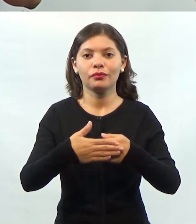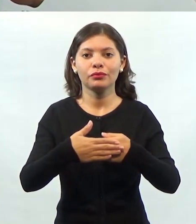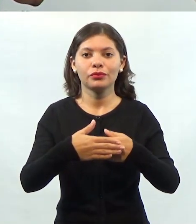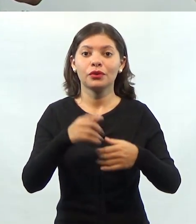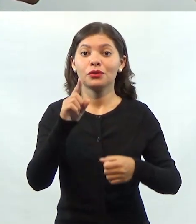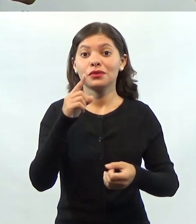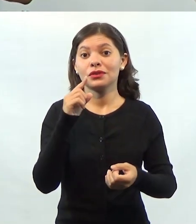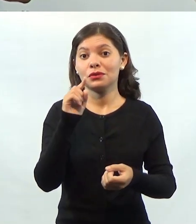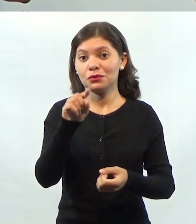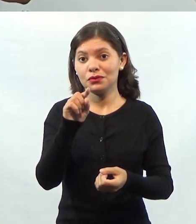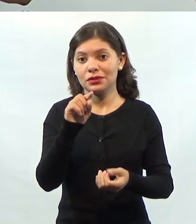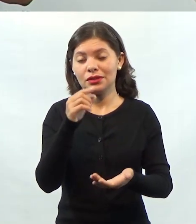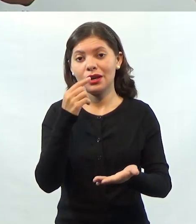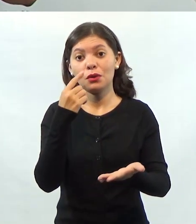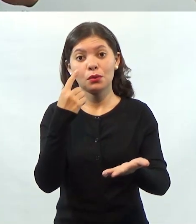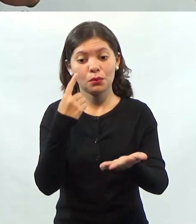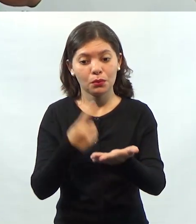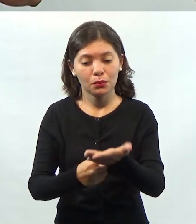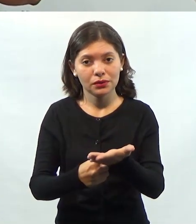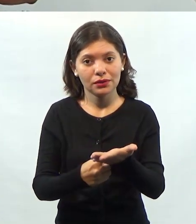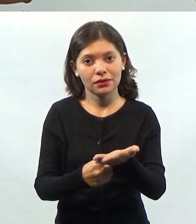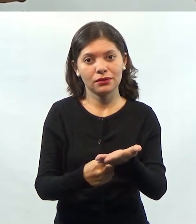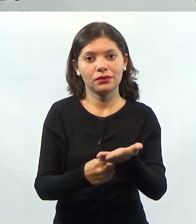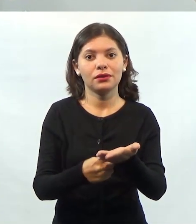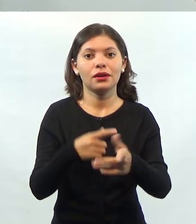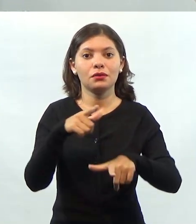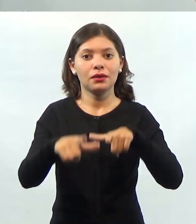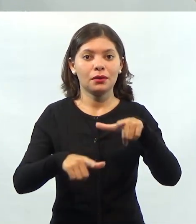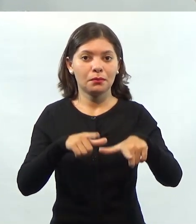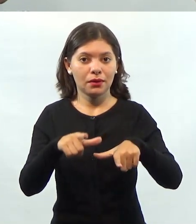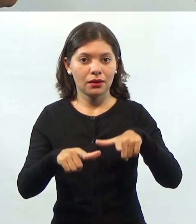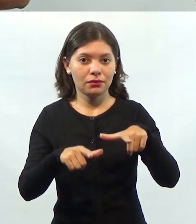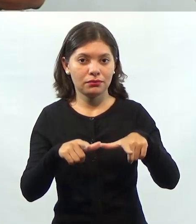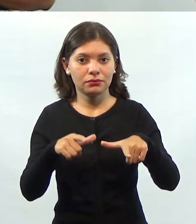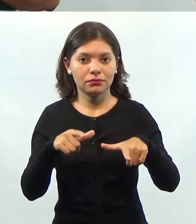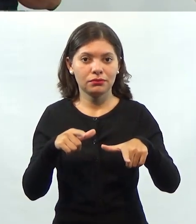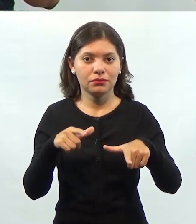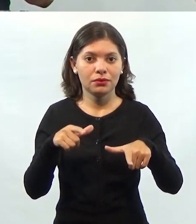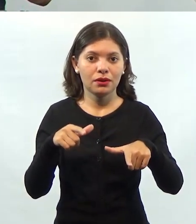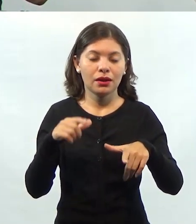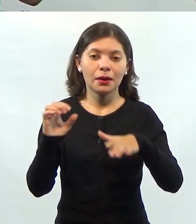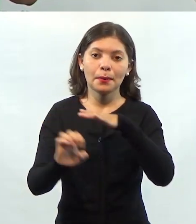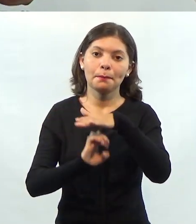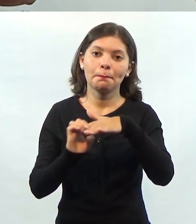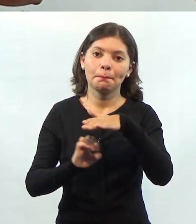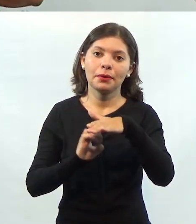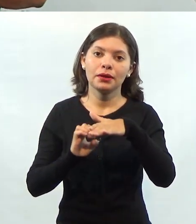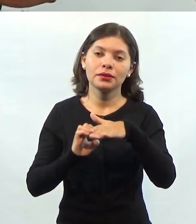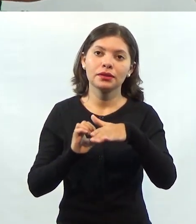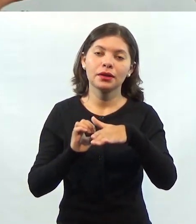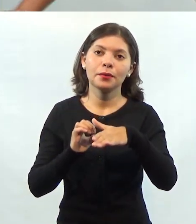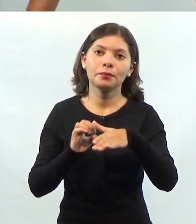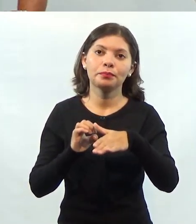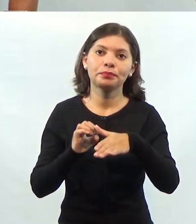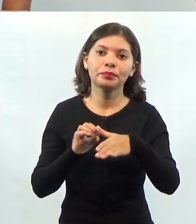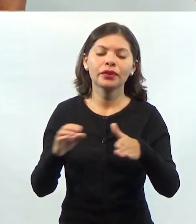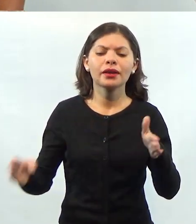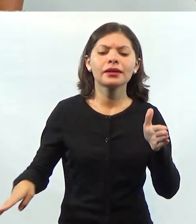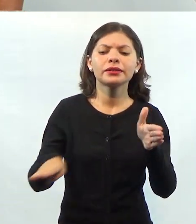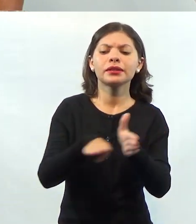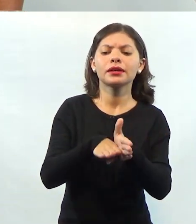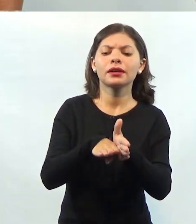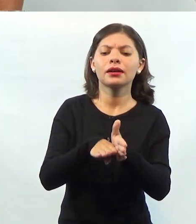contrata serviço de construção, a empresa vai colocar a equipe lá ou o pedreiro vai chegar lá e falar assim, olha,